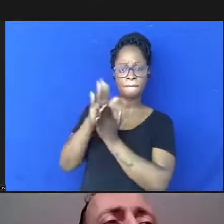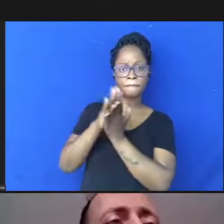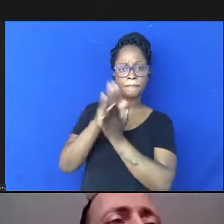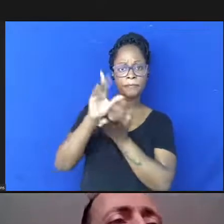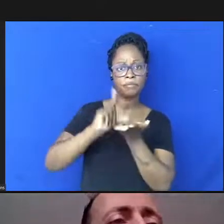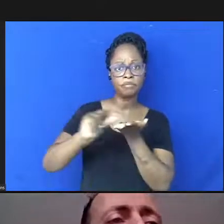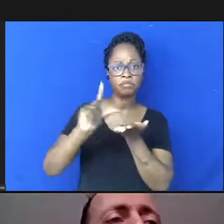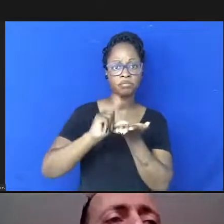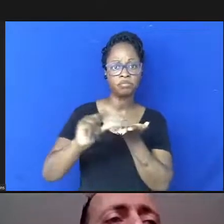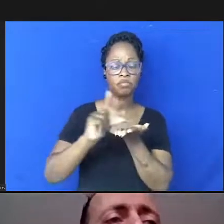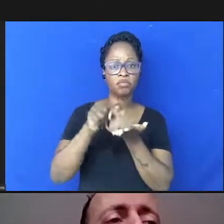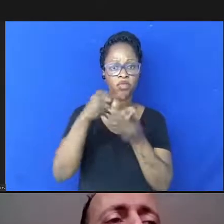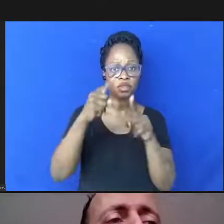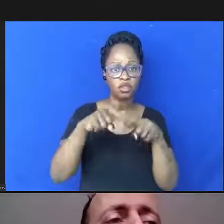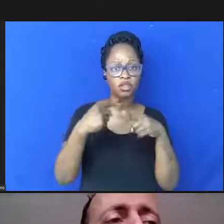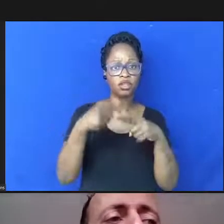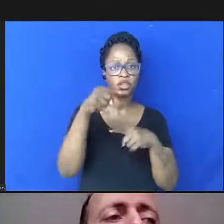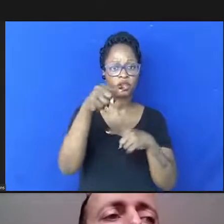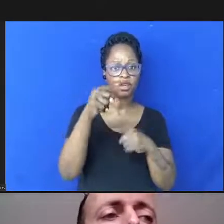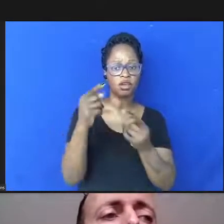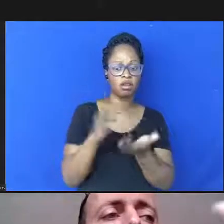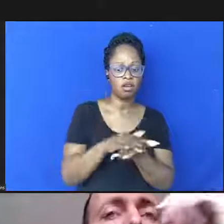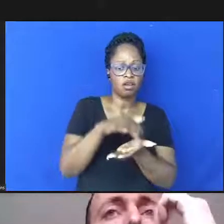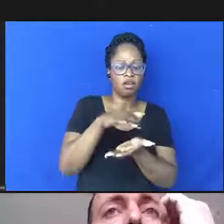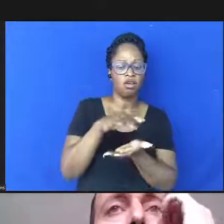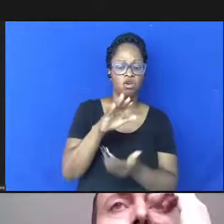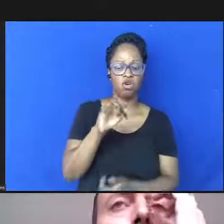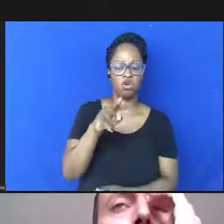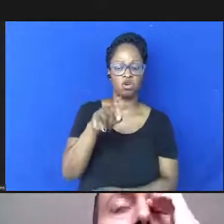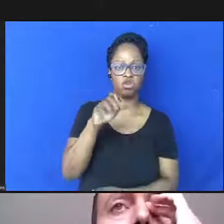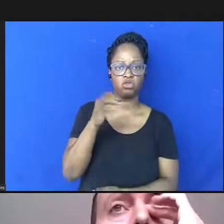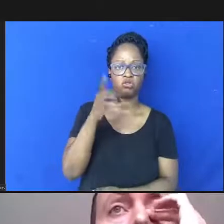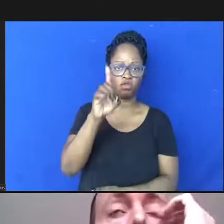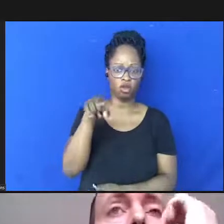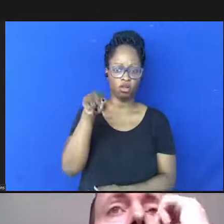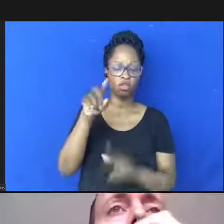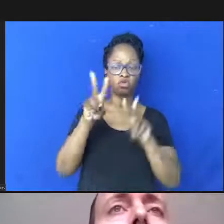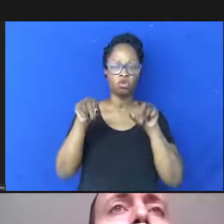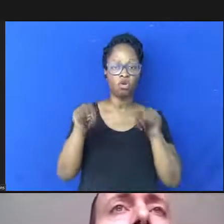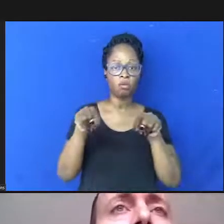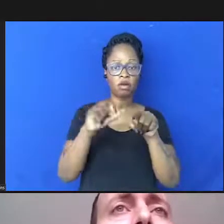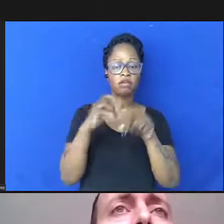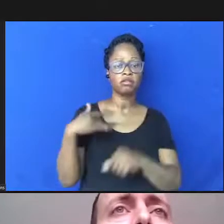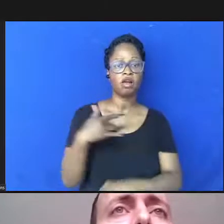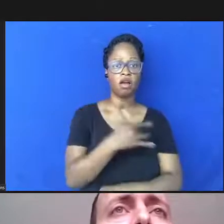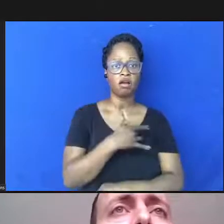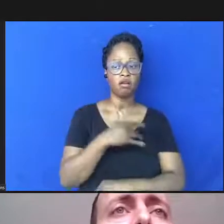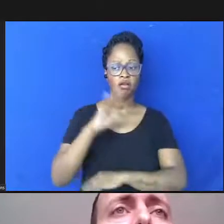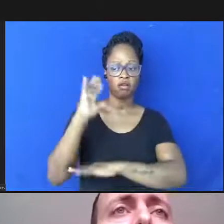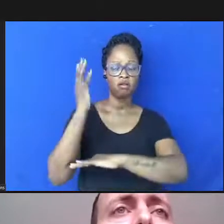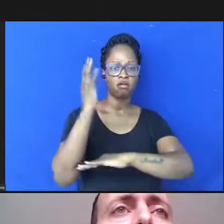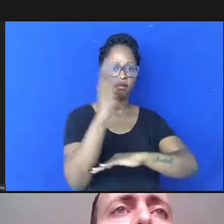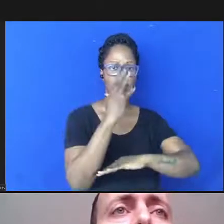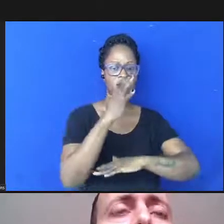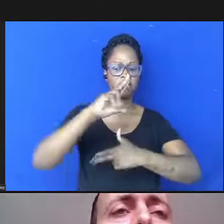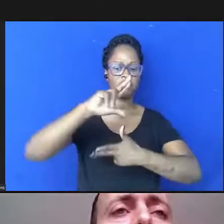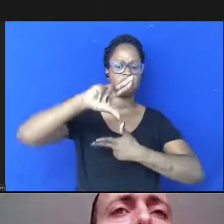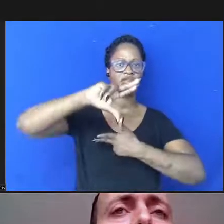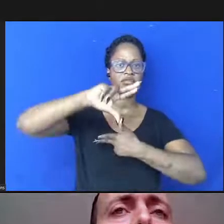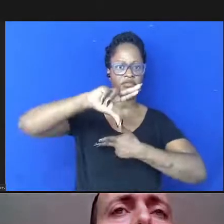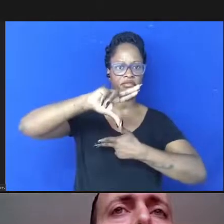justamente na enciclopédia Oxford sobre essa questão da saúde ambiental na América Latina